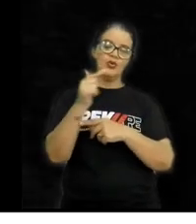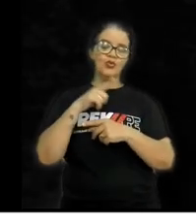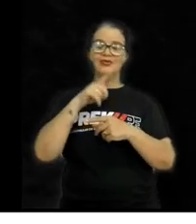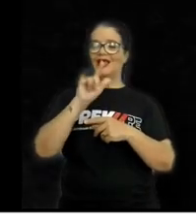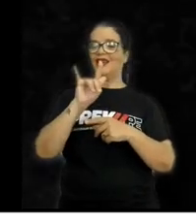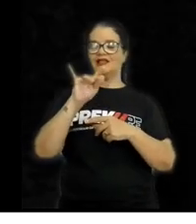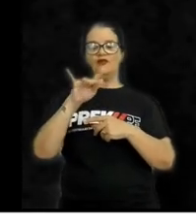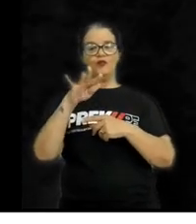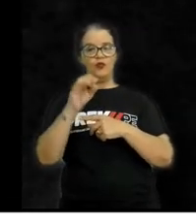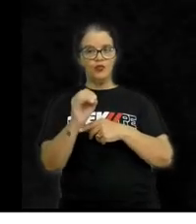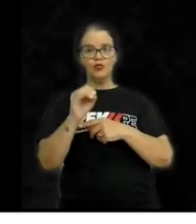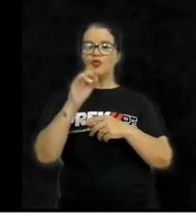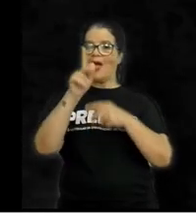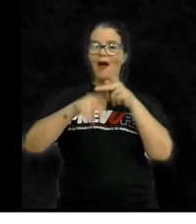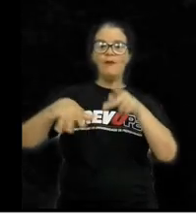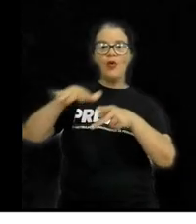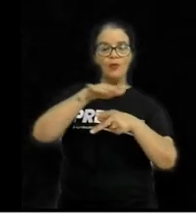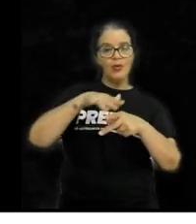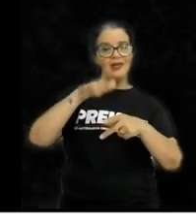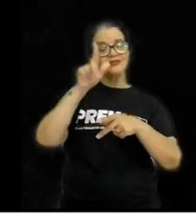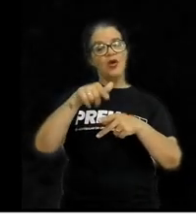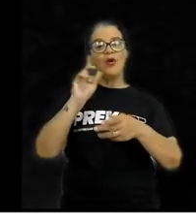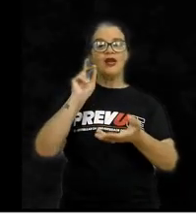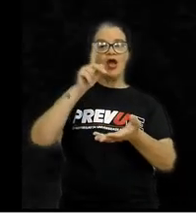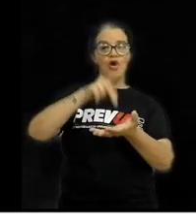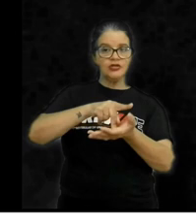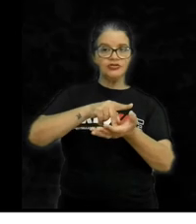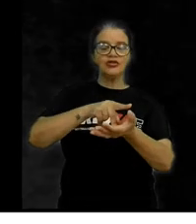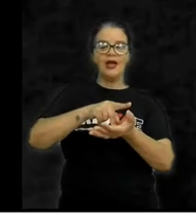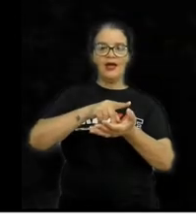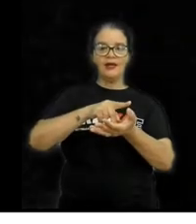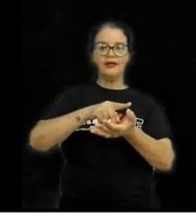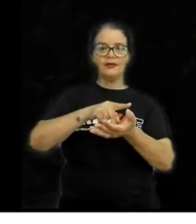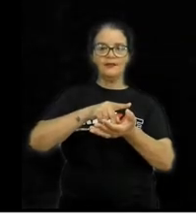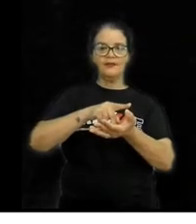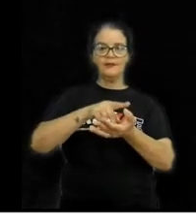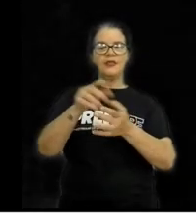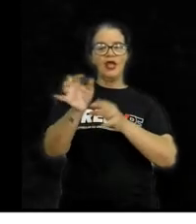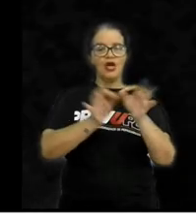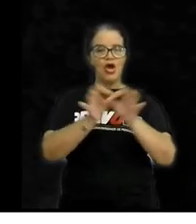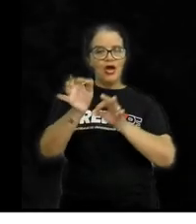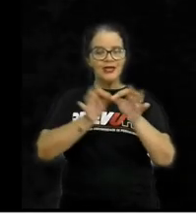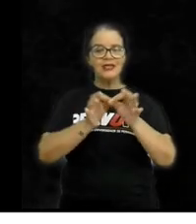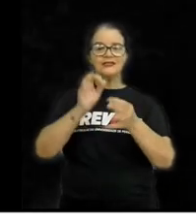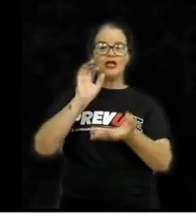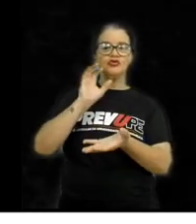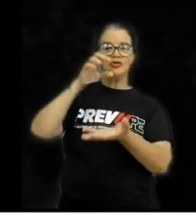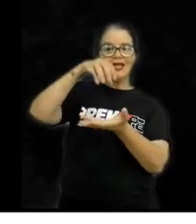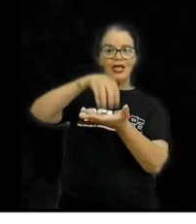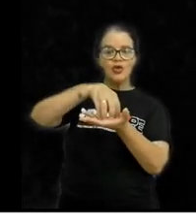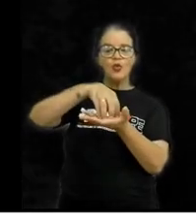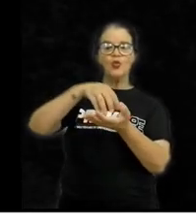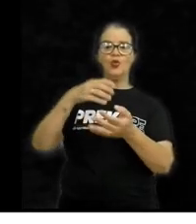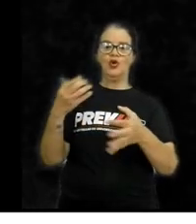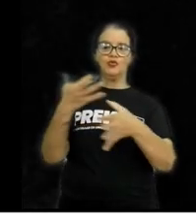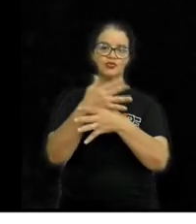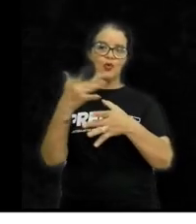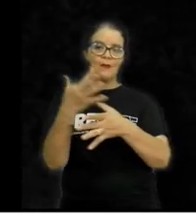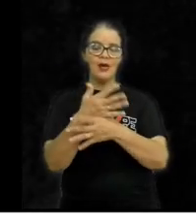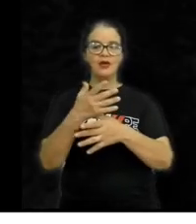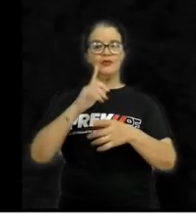latifúndio. A população era organizada em núcleos urbanos.